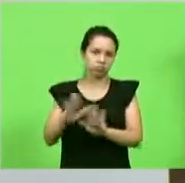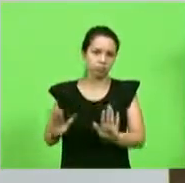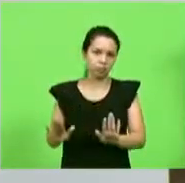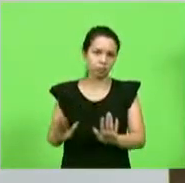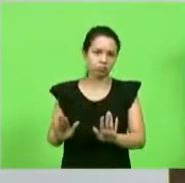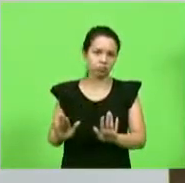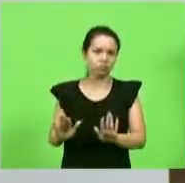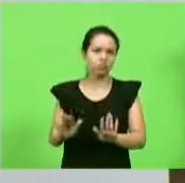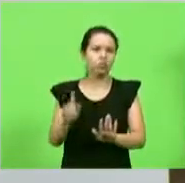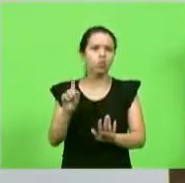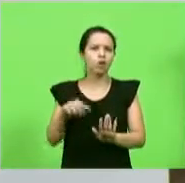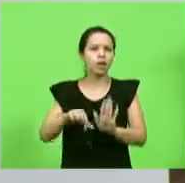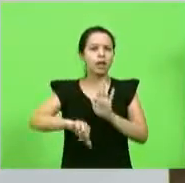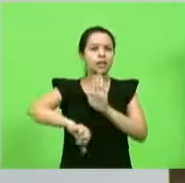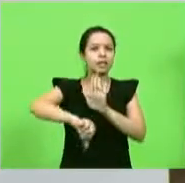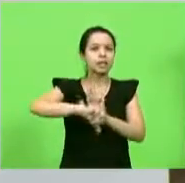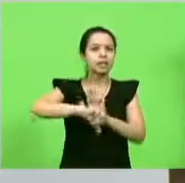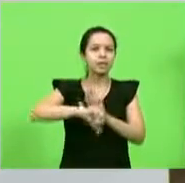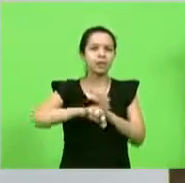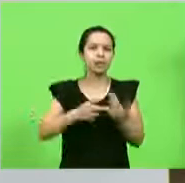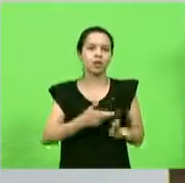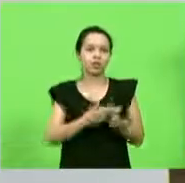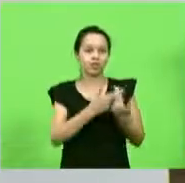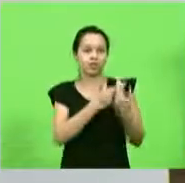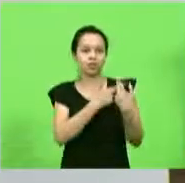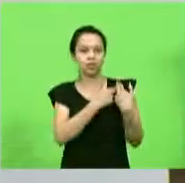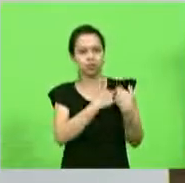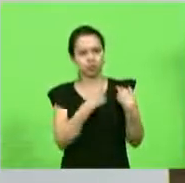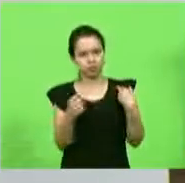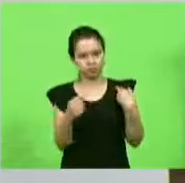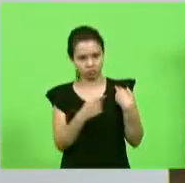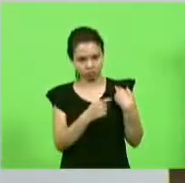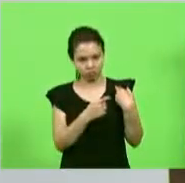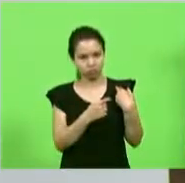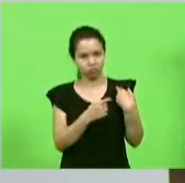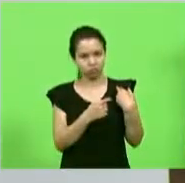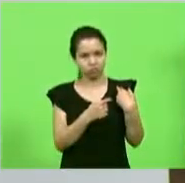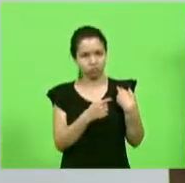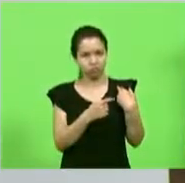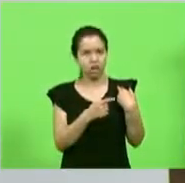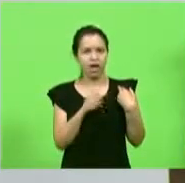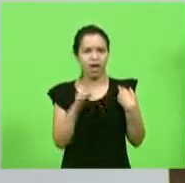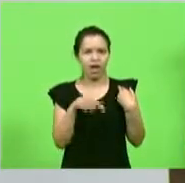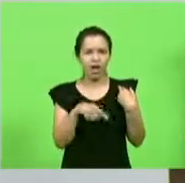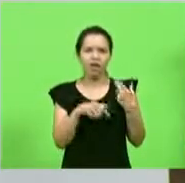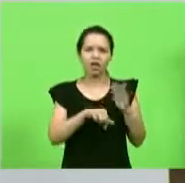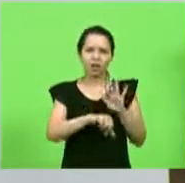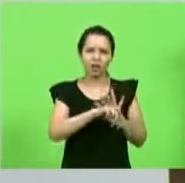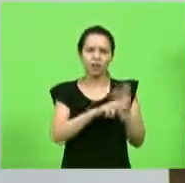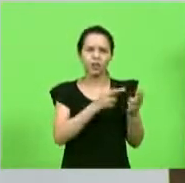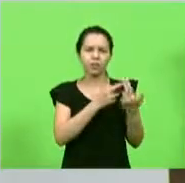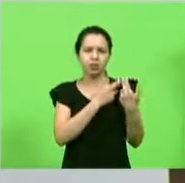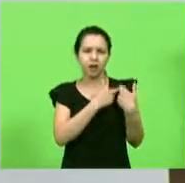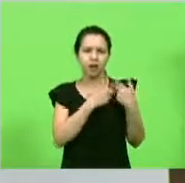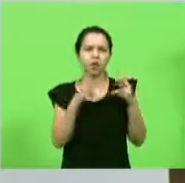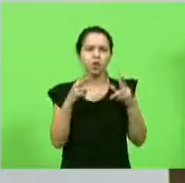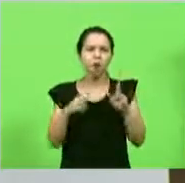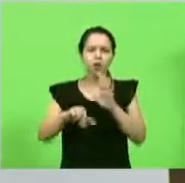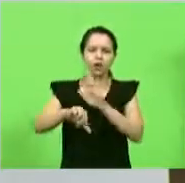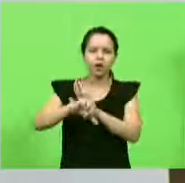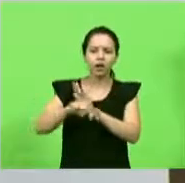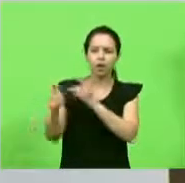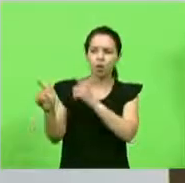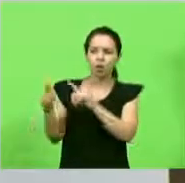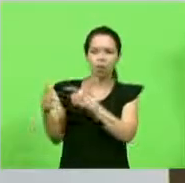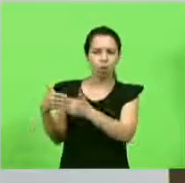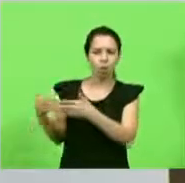crime de responsabilidade. Crime de responsabilidade não é crime comum. O